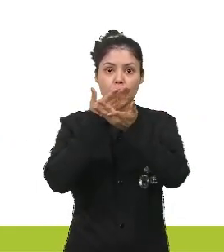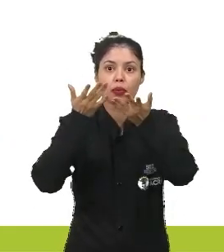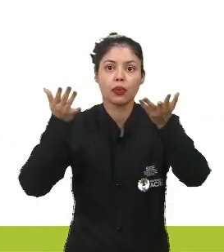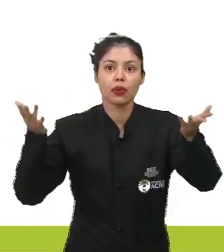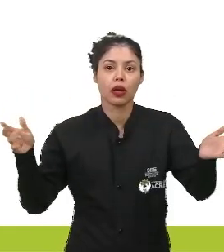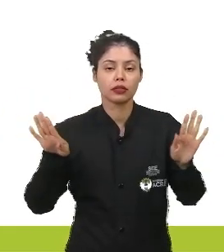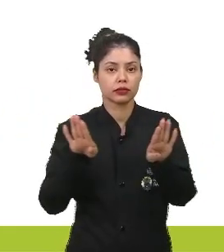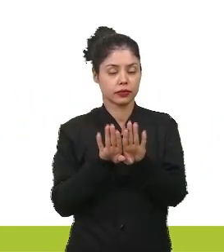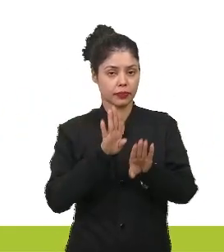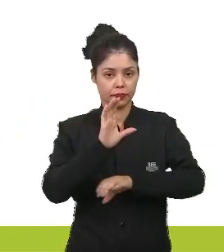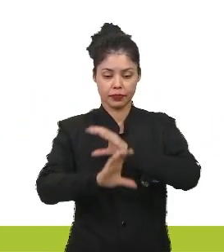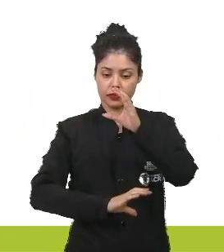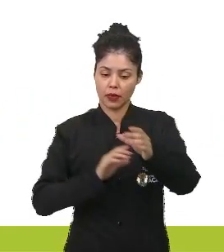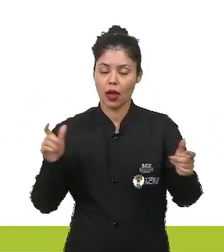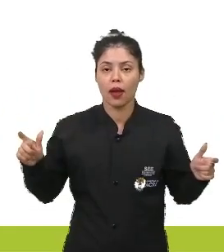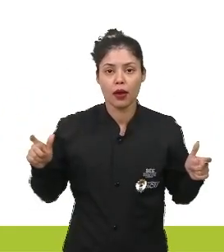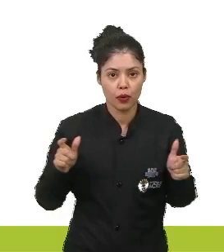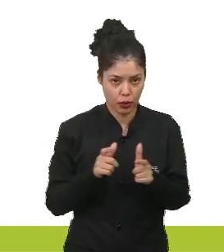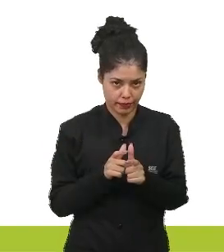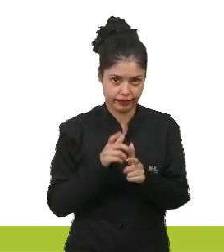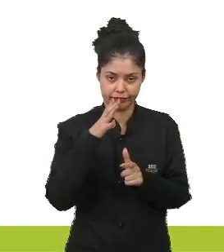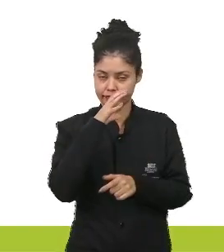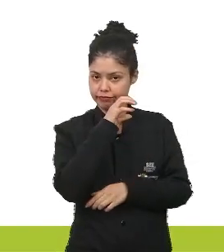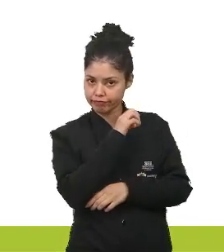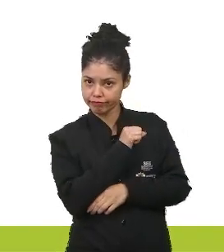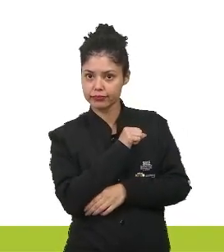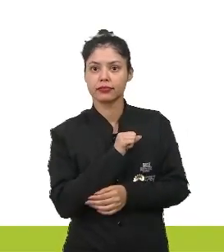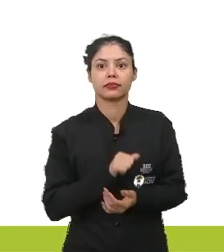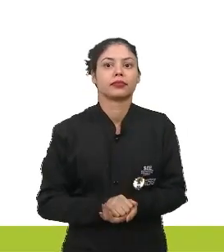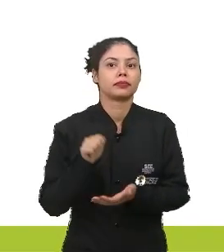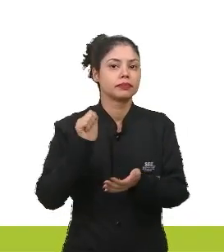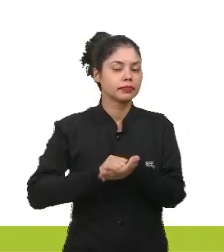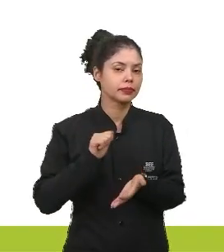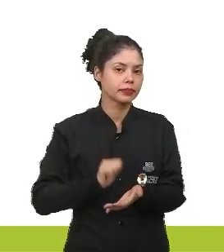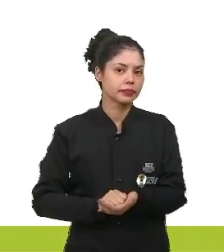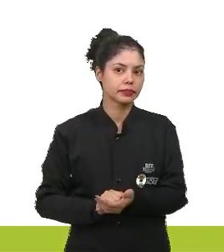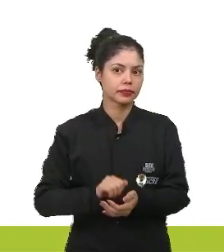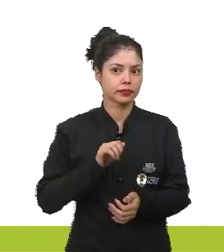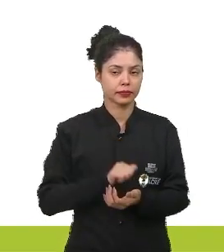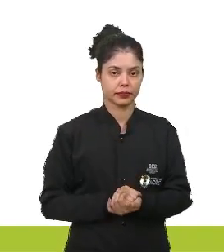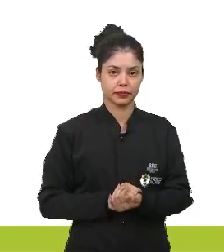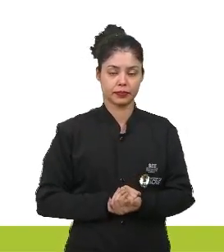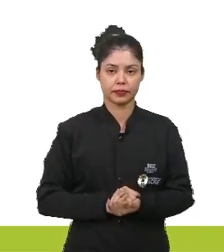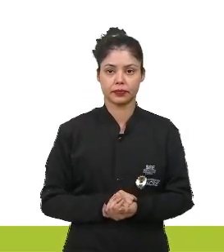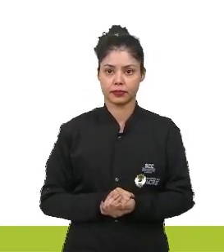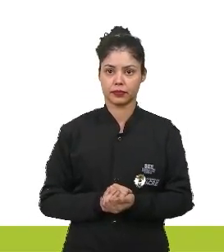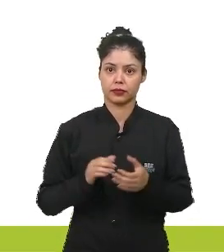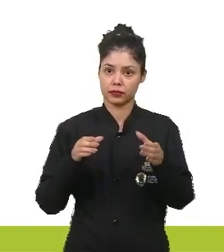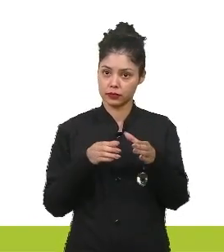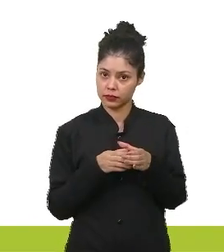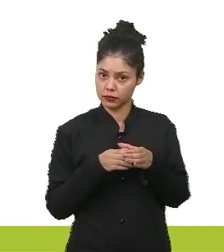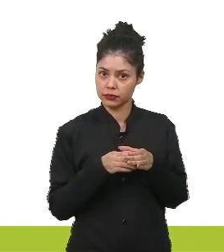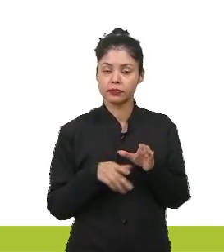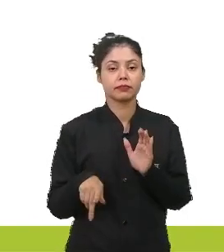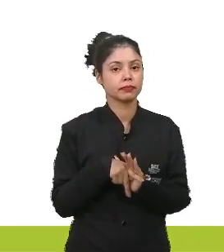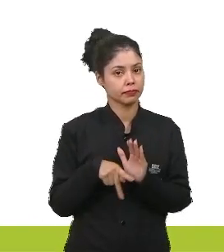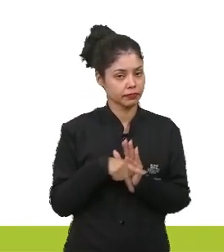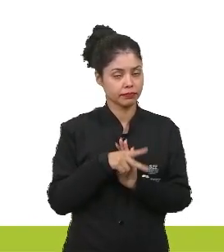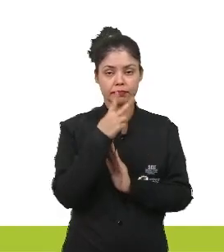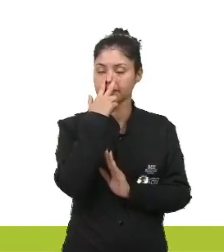um ciclo de vida curto. Isso aí descreve as comunidades serais, as comunidades que aparecem